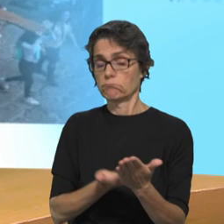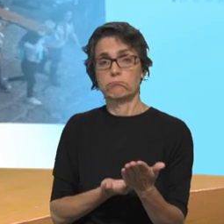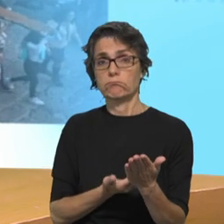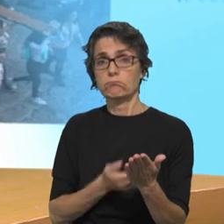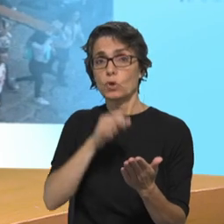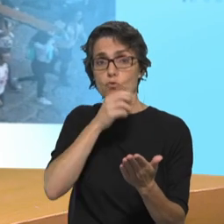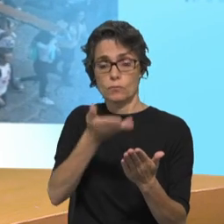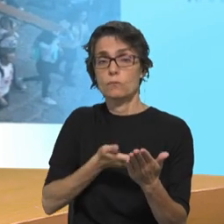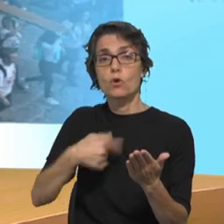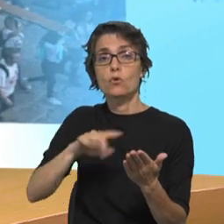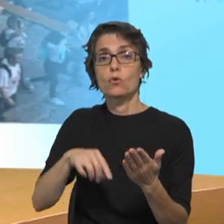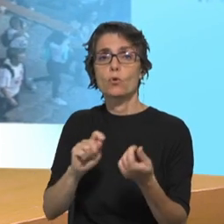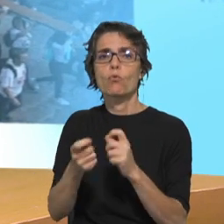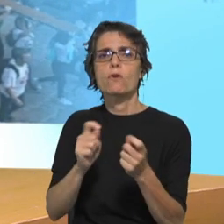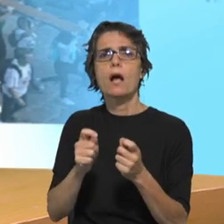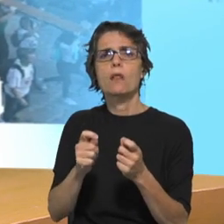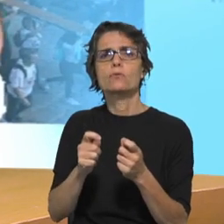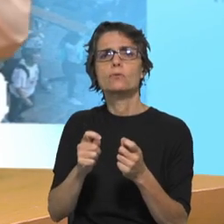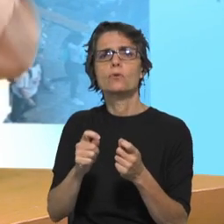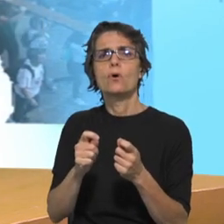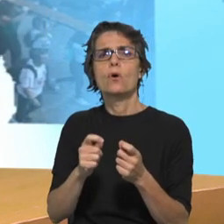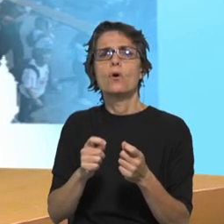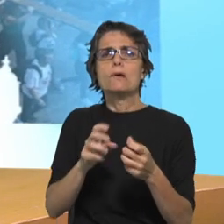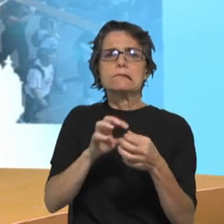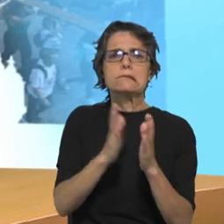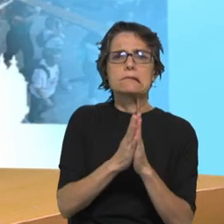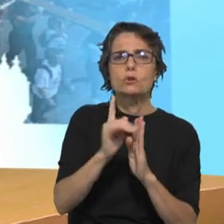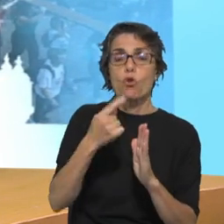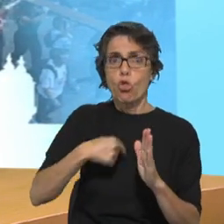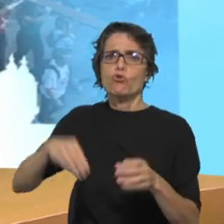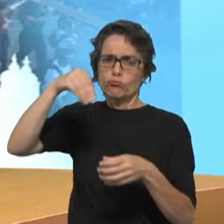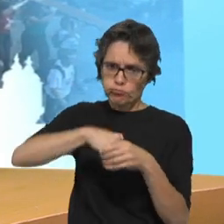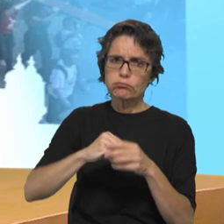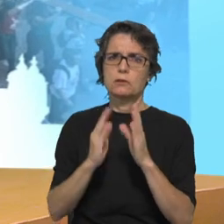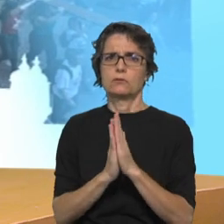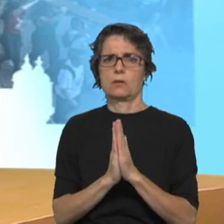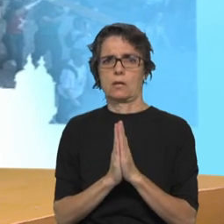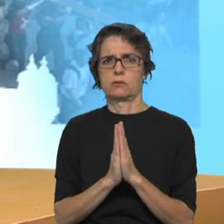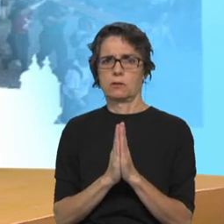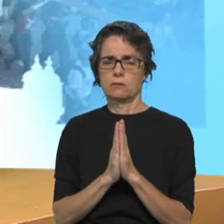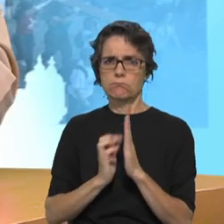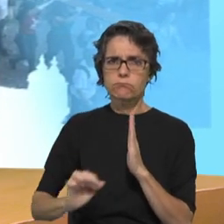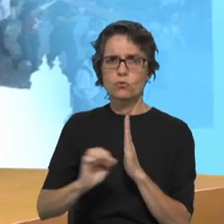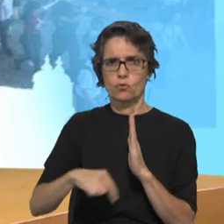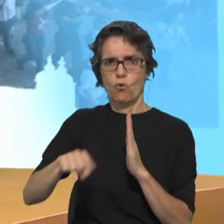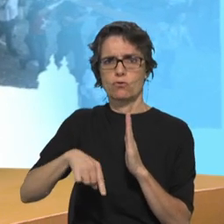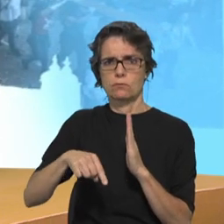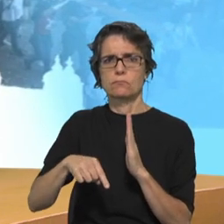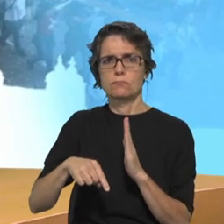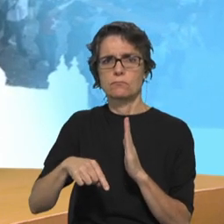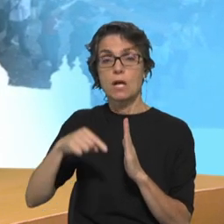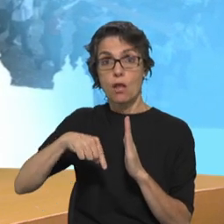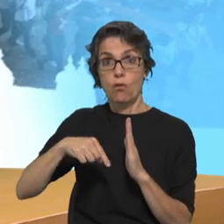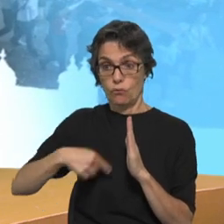nunca falámos de diálogo com a igreja. Nós somos igreja, nós somos parte da igreja e, portanto, havemos de ter em conta também no nosso